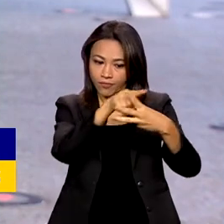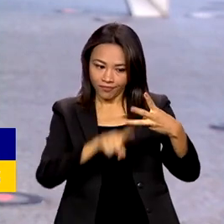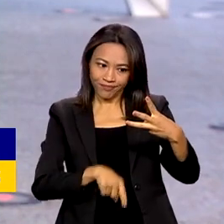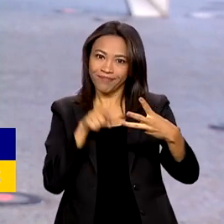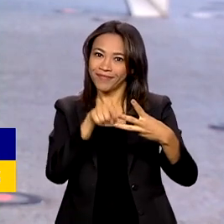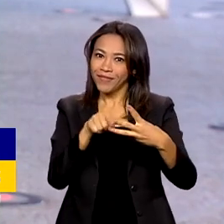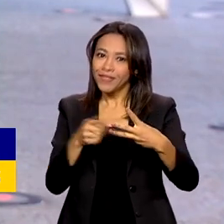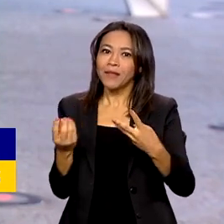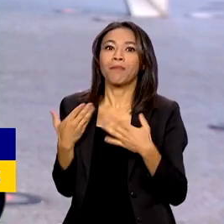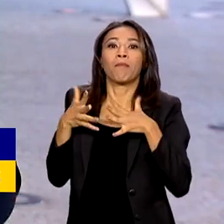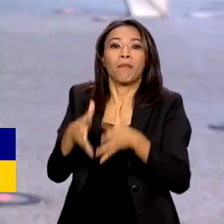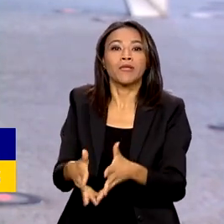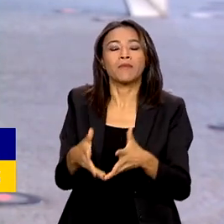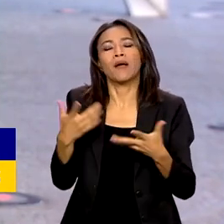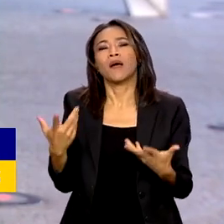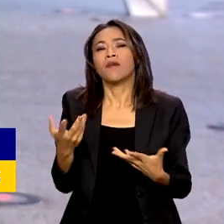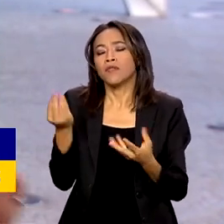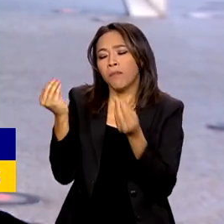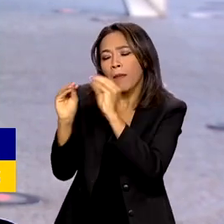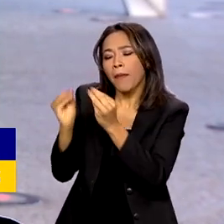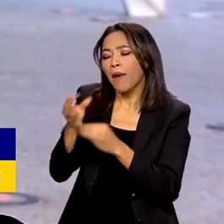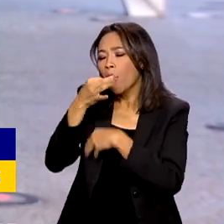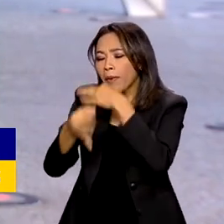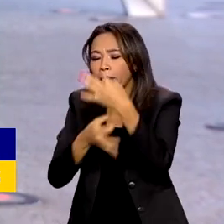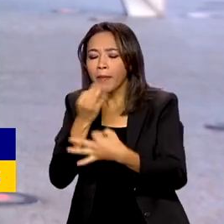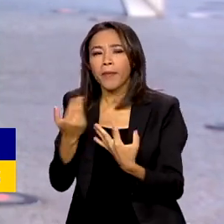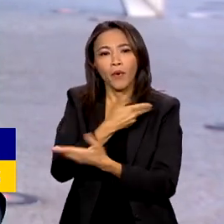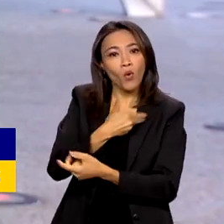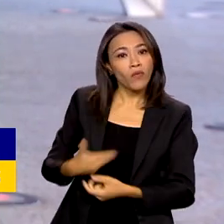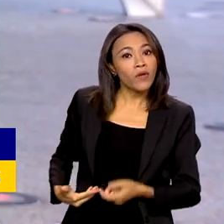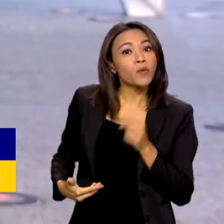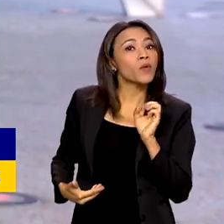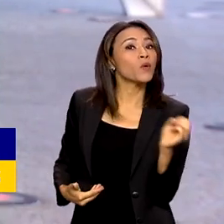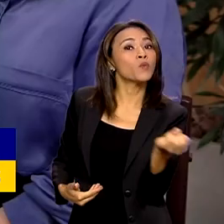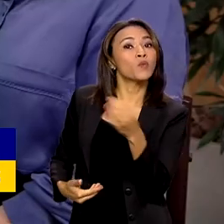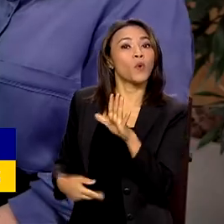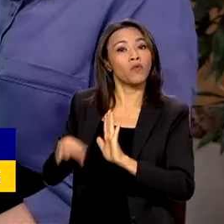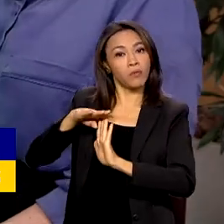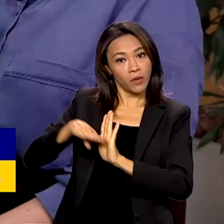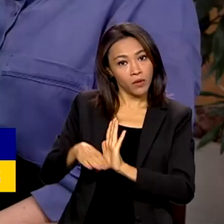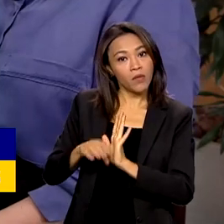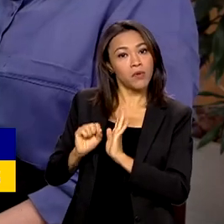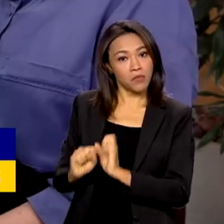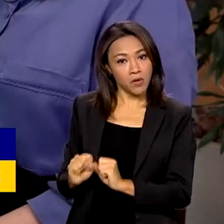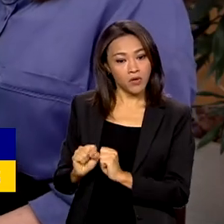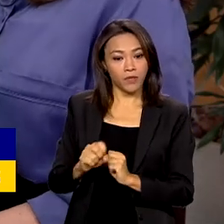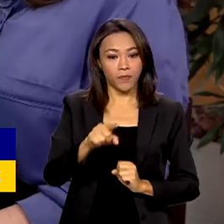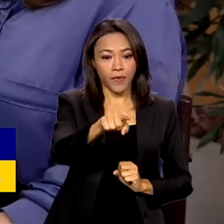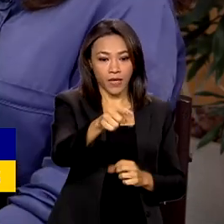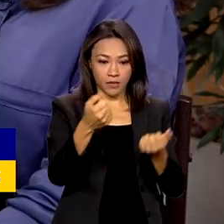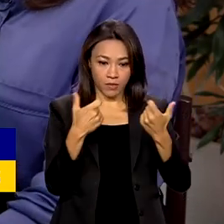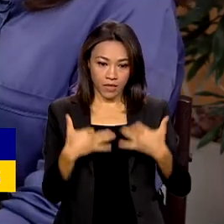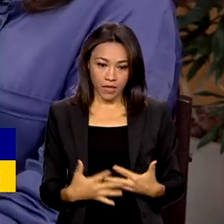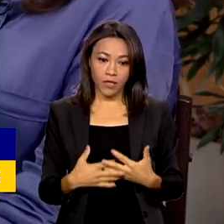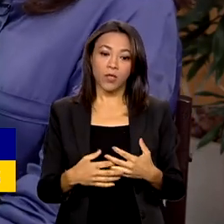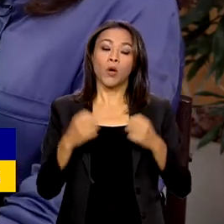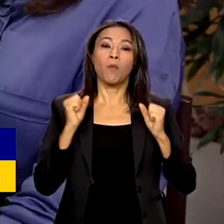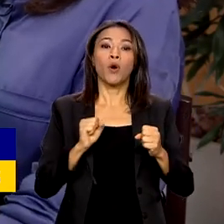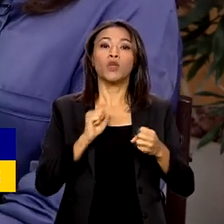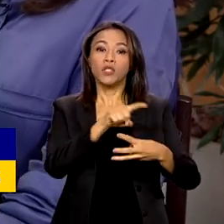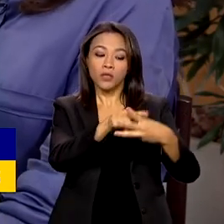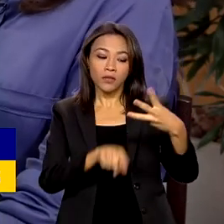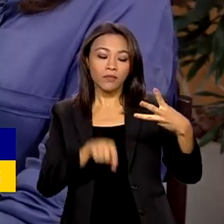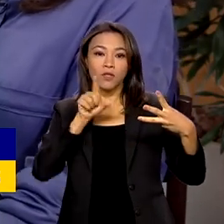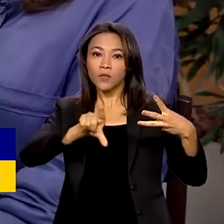prioridades, o cidadão também poderá sugerir ao governo um novo programa. O cidadão pode ir lá e escolher três como